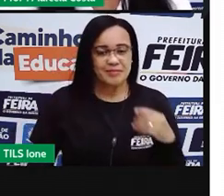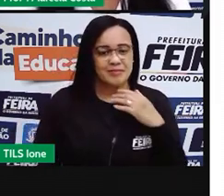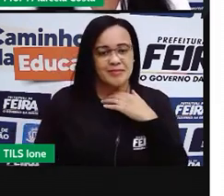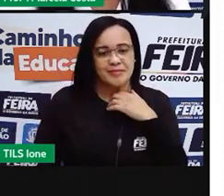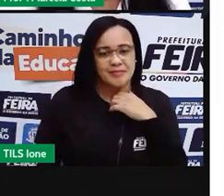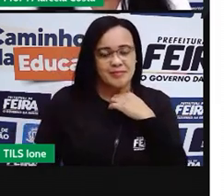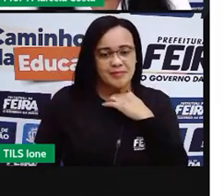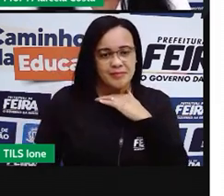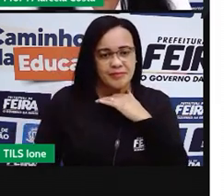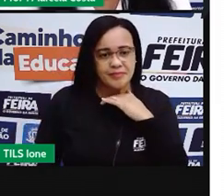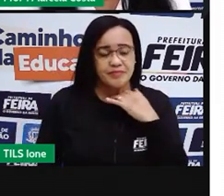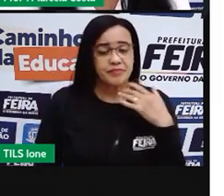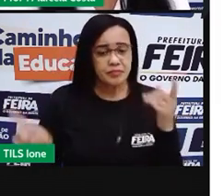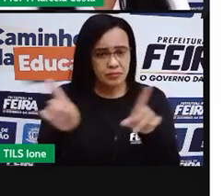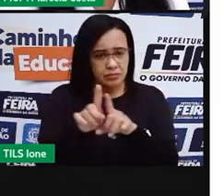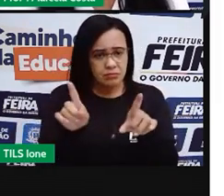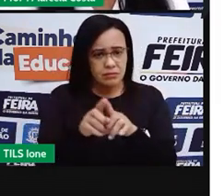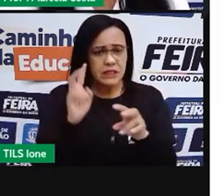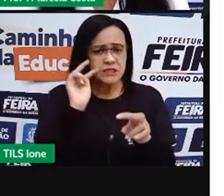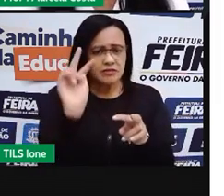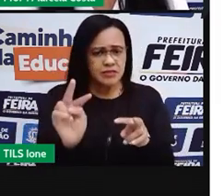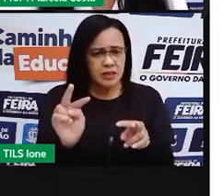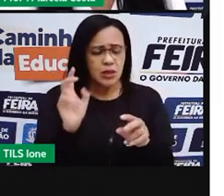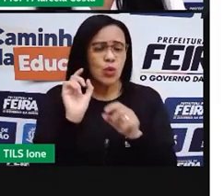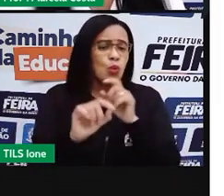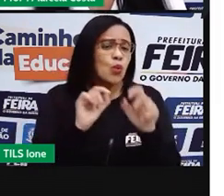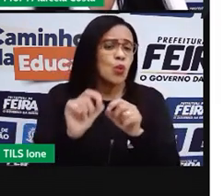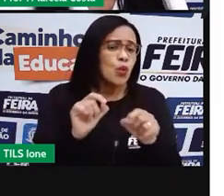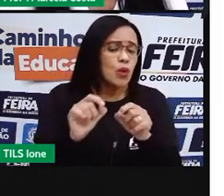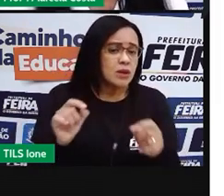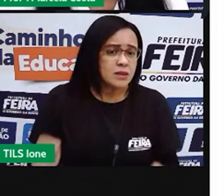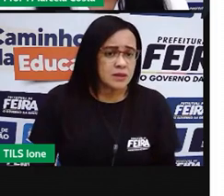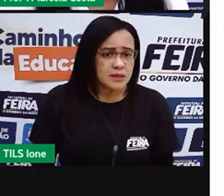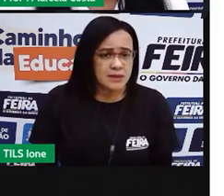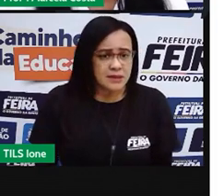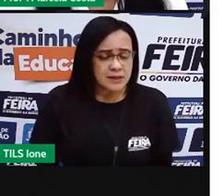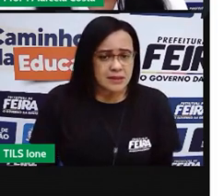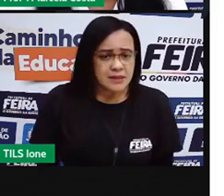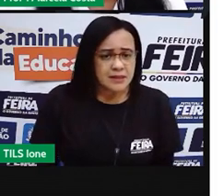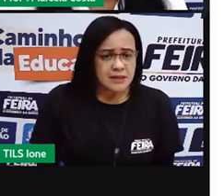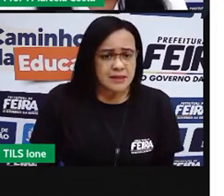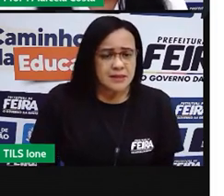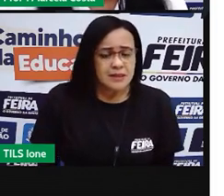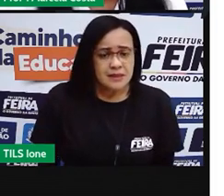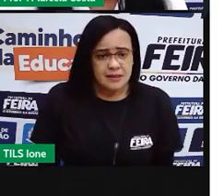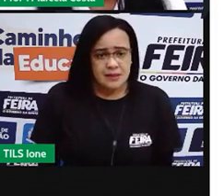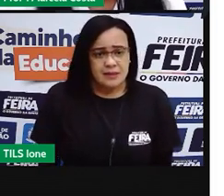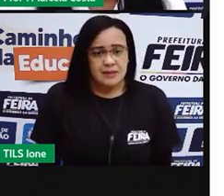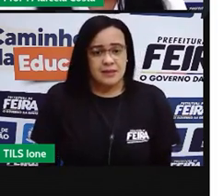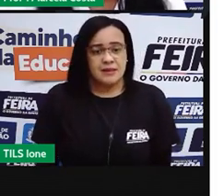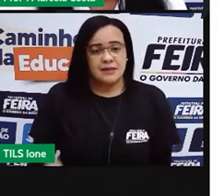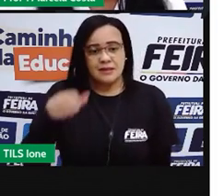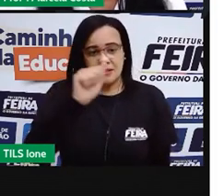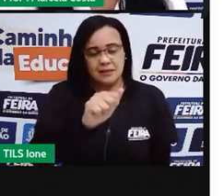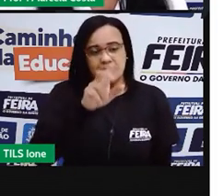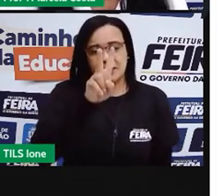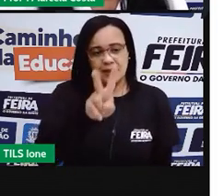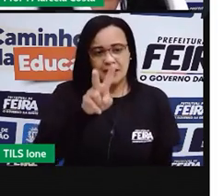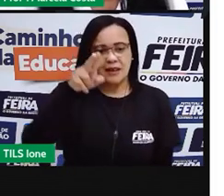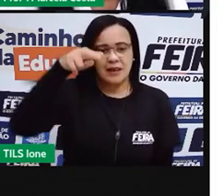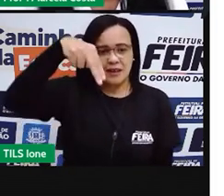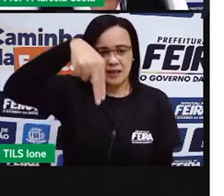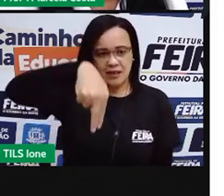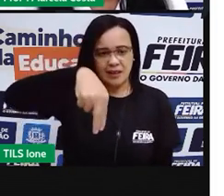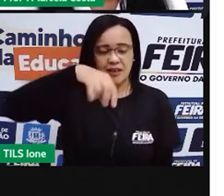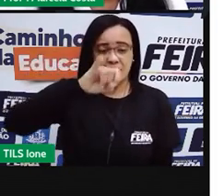A Avenida Getúlio Vargas, Avenida Senhor dos Passos, que